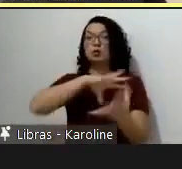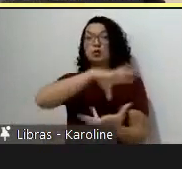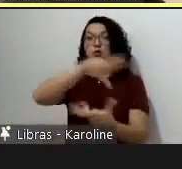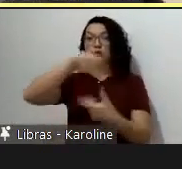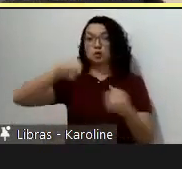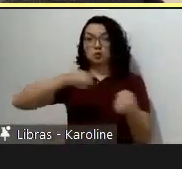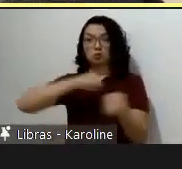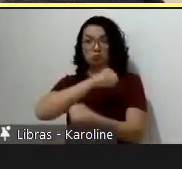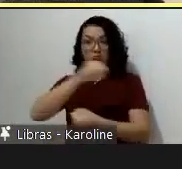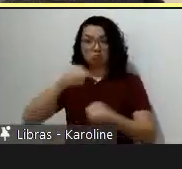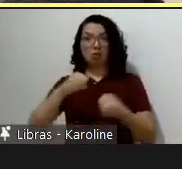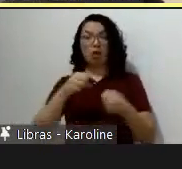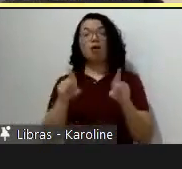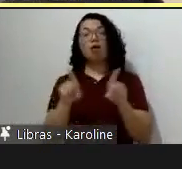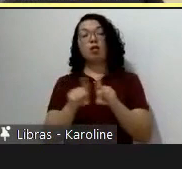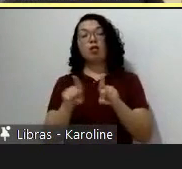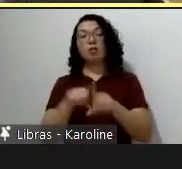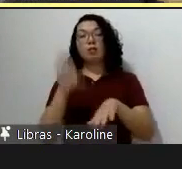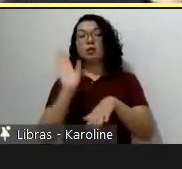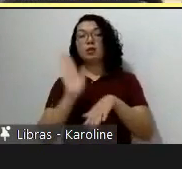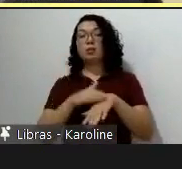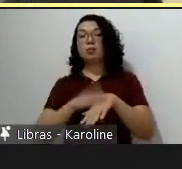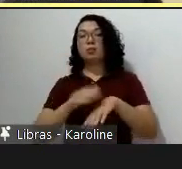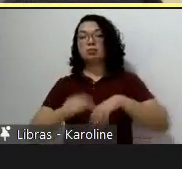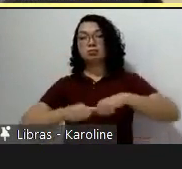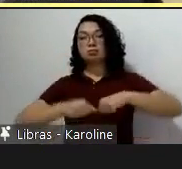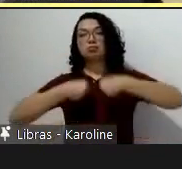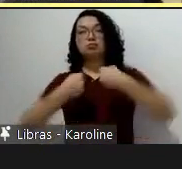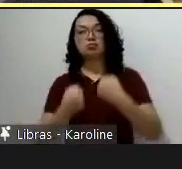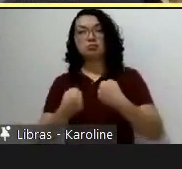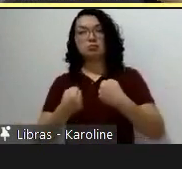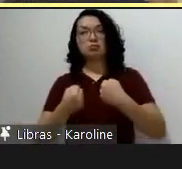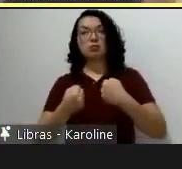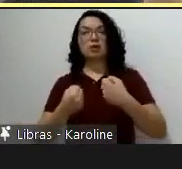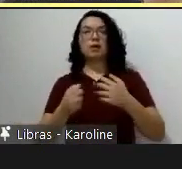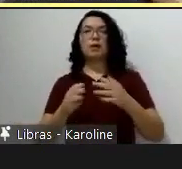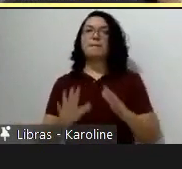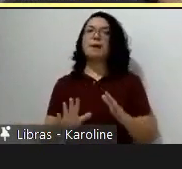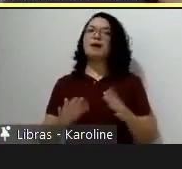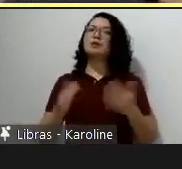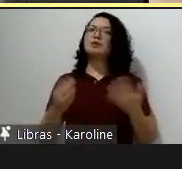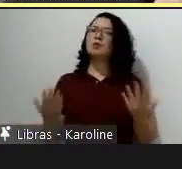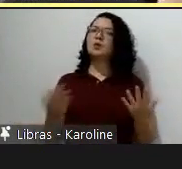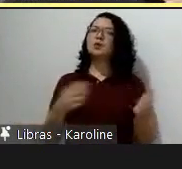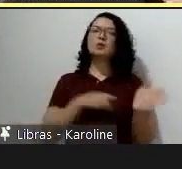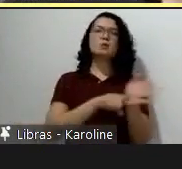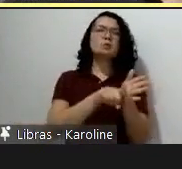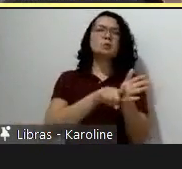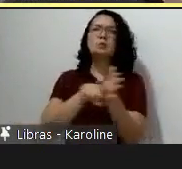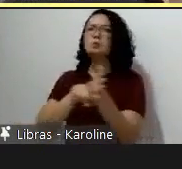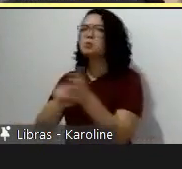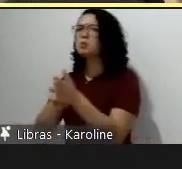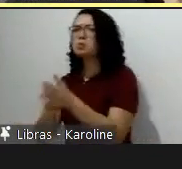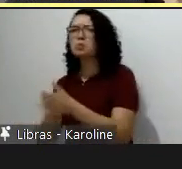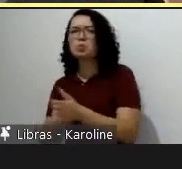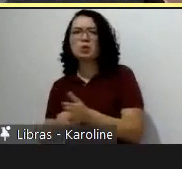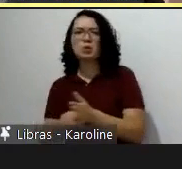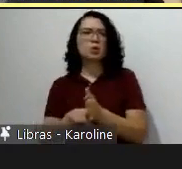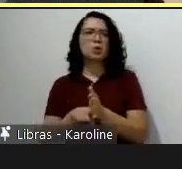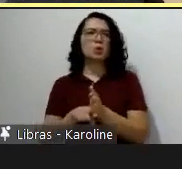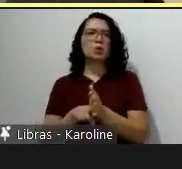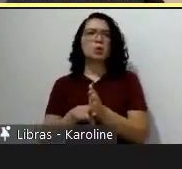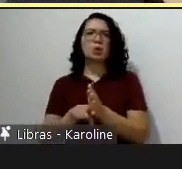sobre desempenho, mas no momento em que nós fazemos uma busca sobre responsabilidade, declaração do resultado do seu projeto